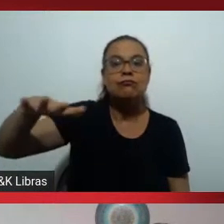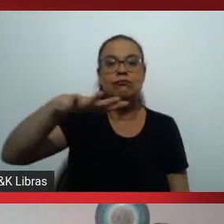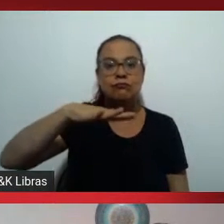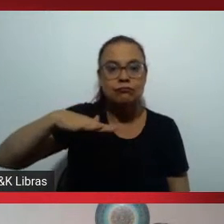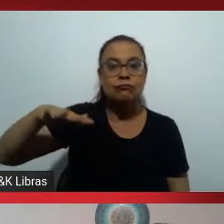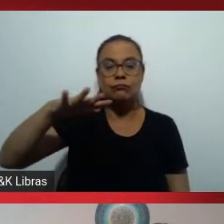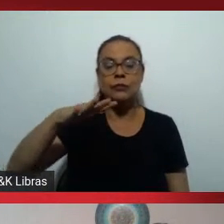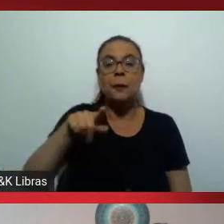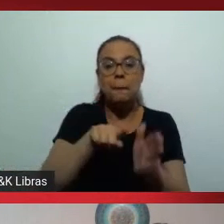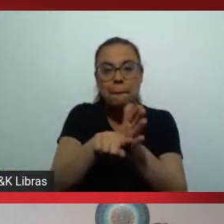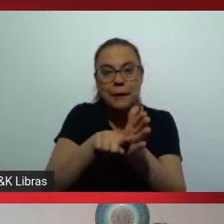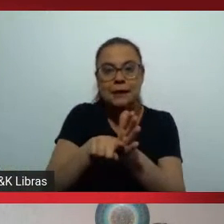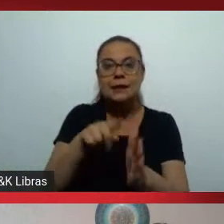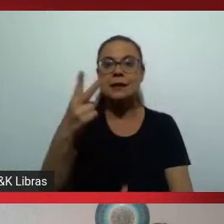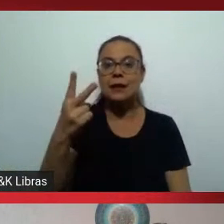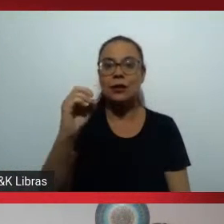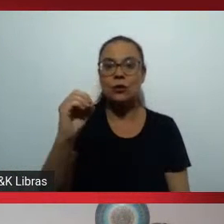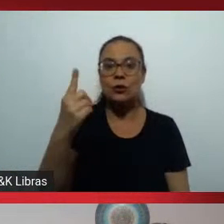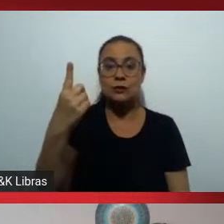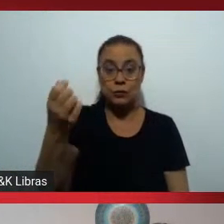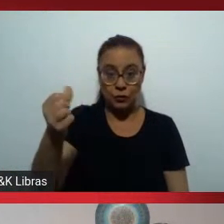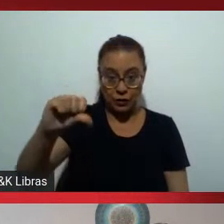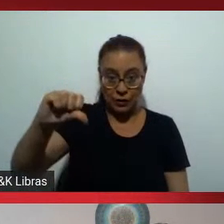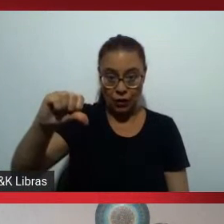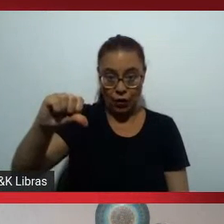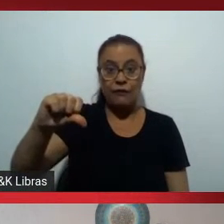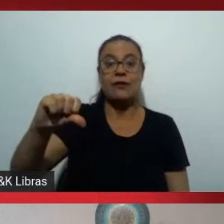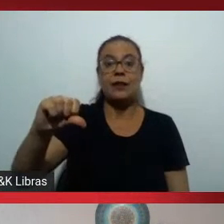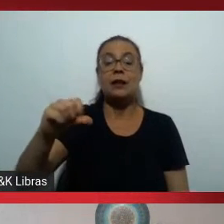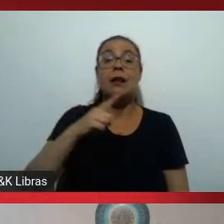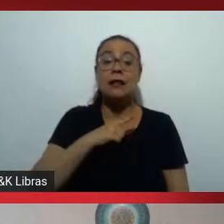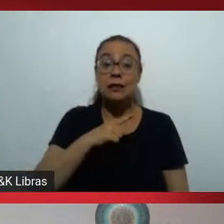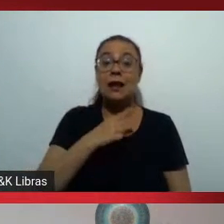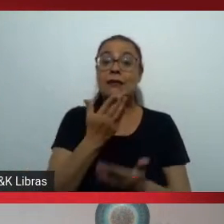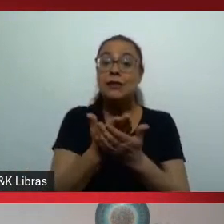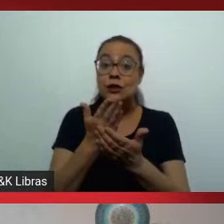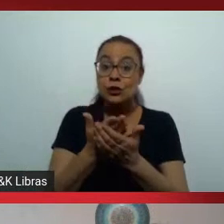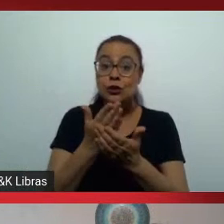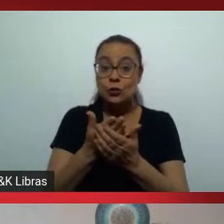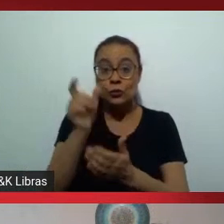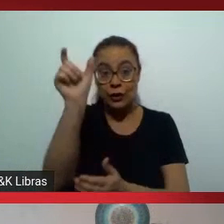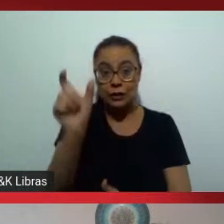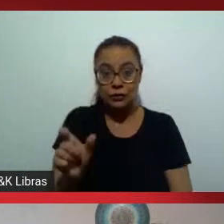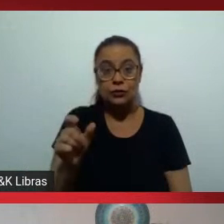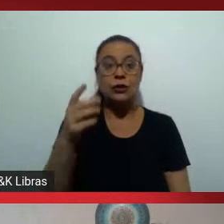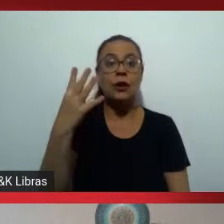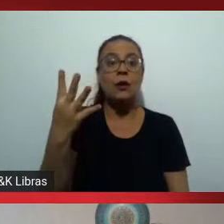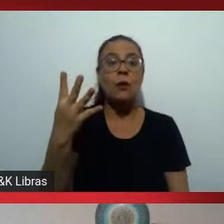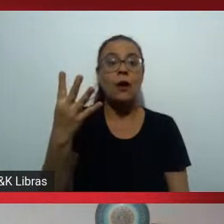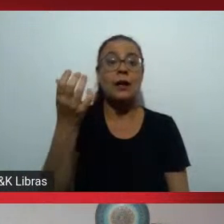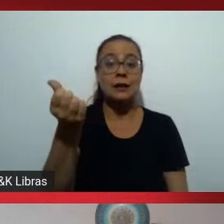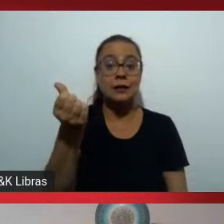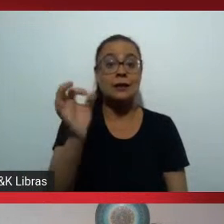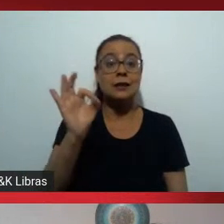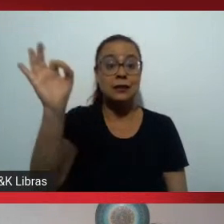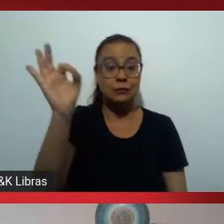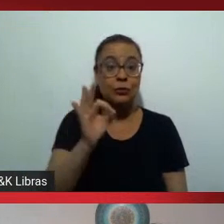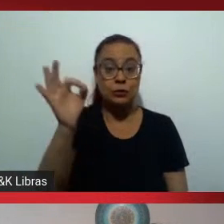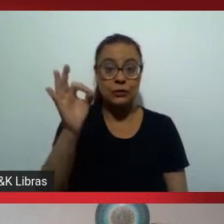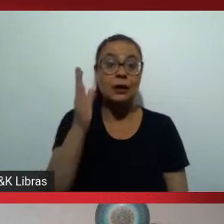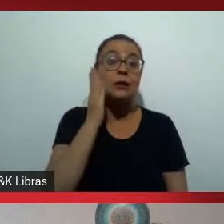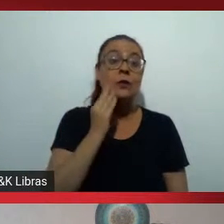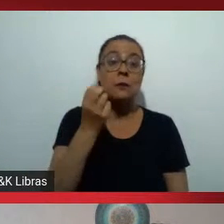2019, dos estudantes que se identificam como 43% como pretos brancos, apenas 7% se